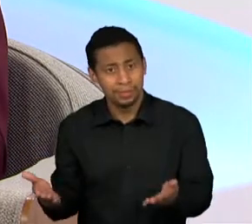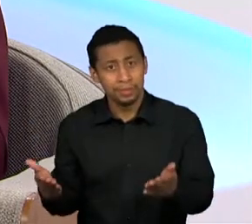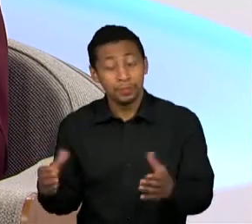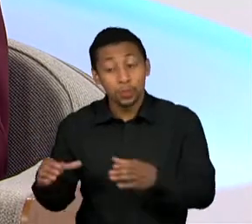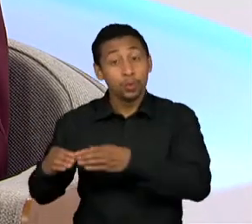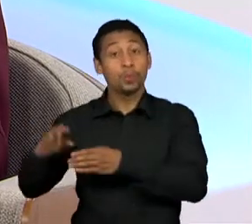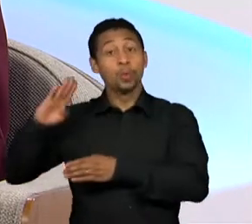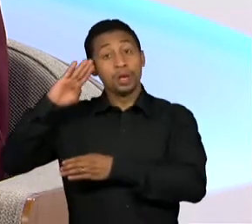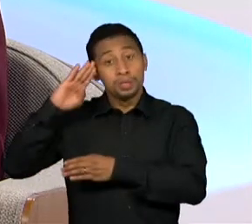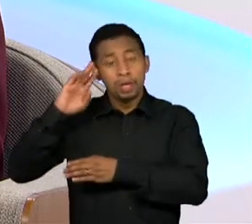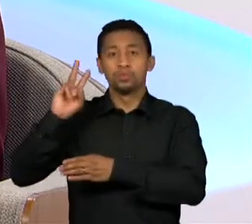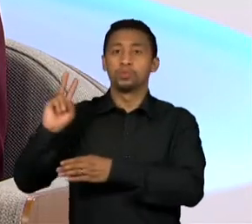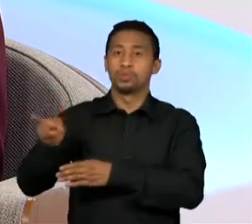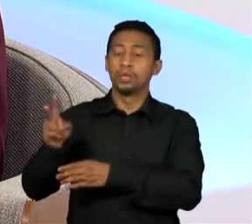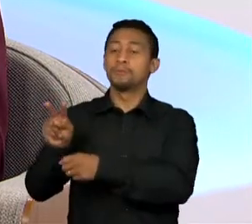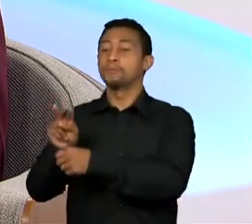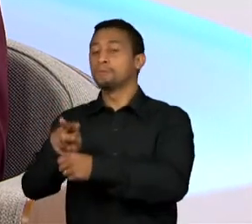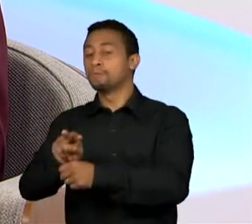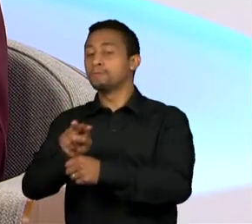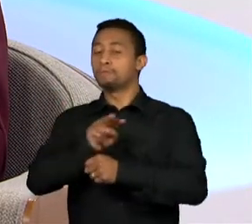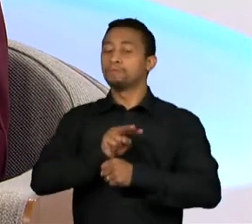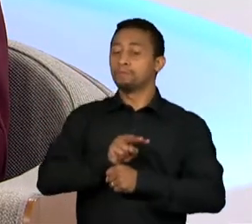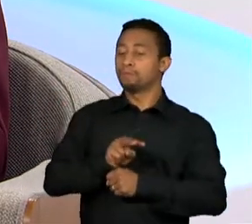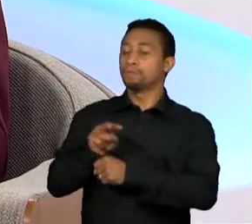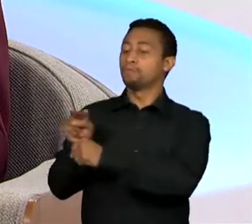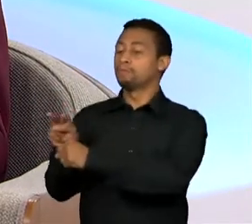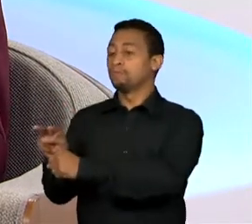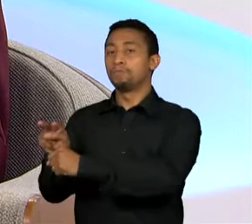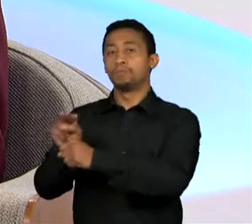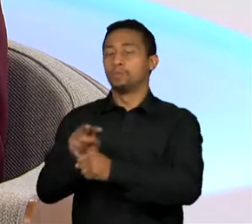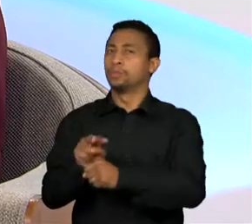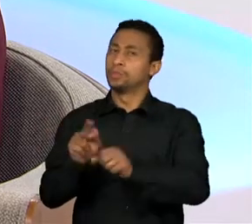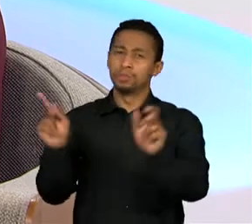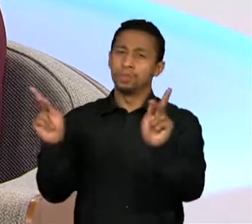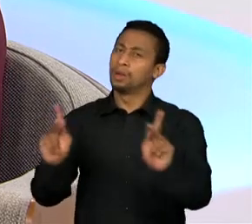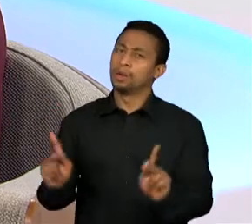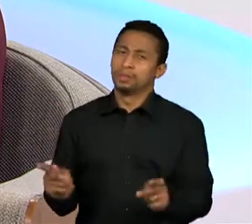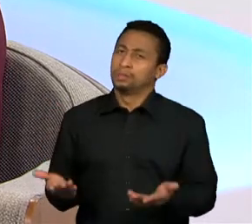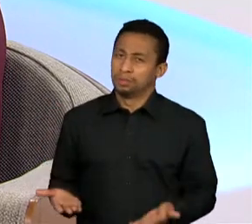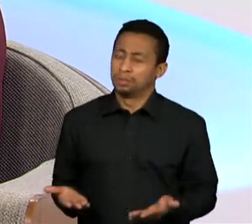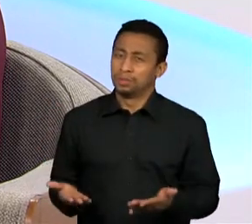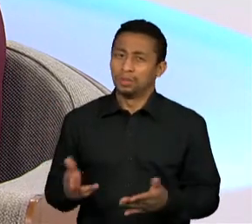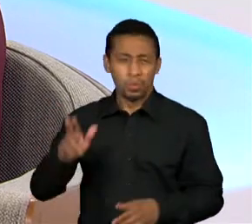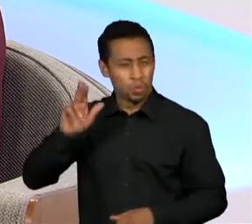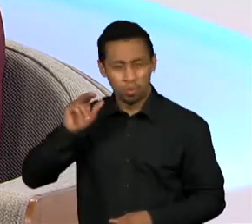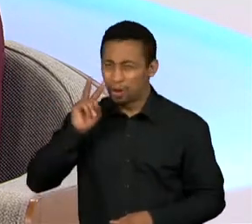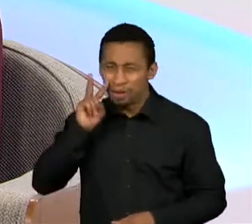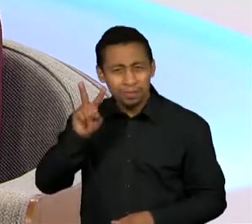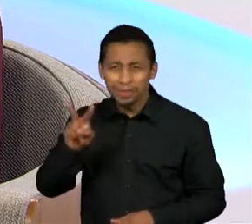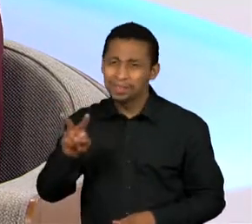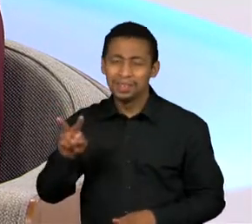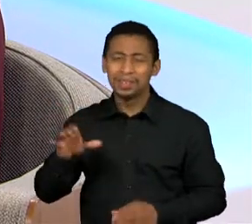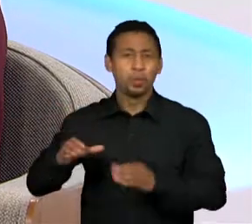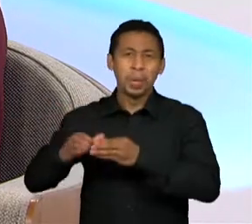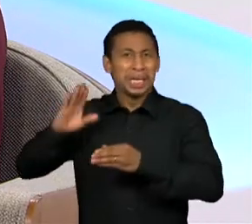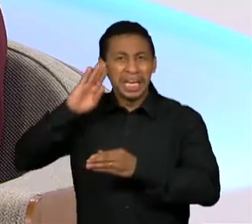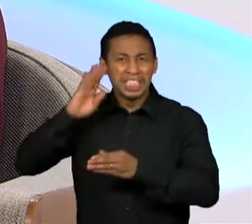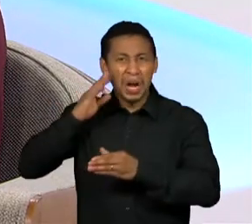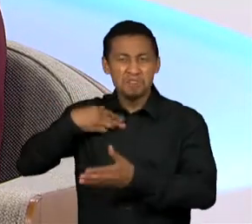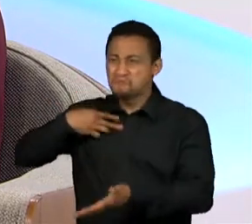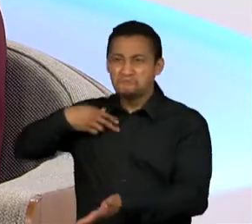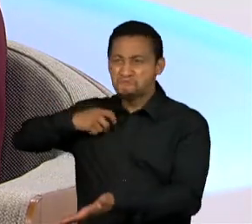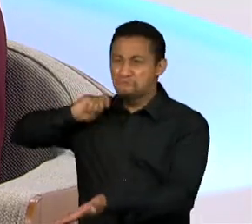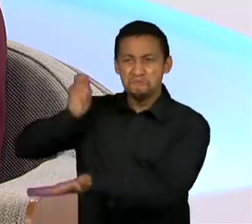posição de observação, numa posição pacificadora. Eu não vi nenhuma atuação fora dos